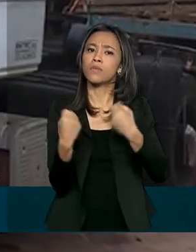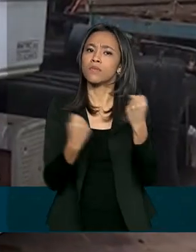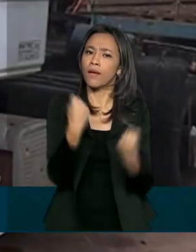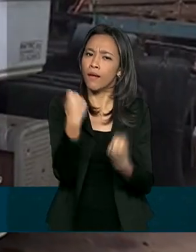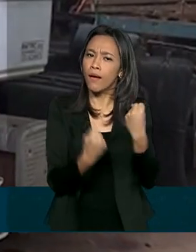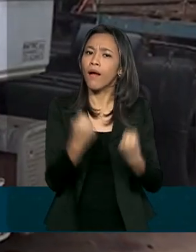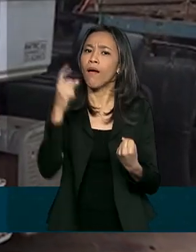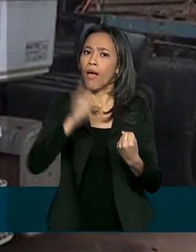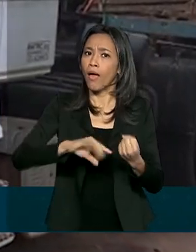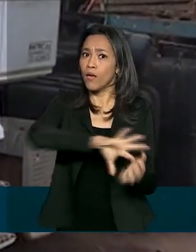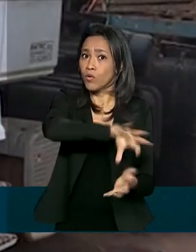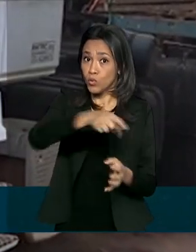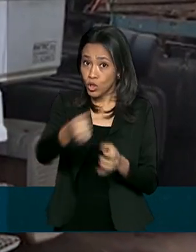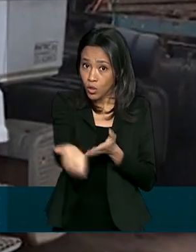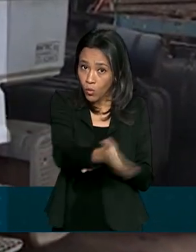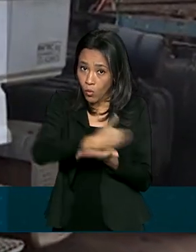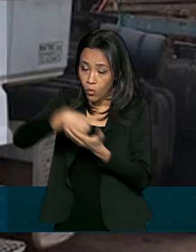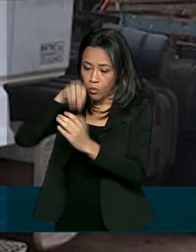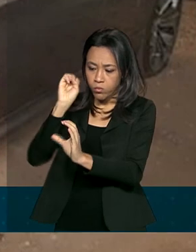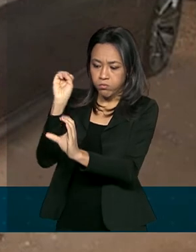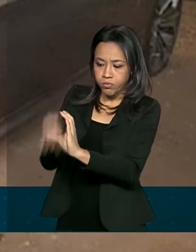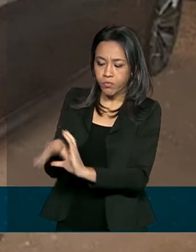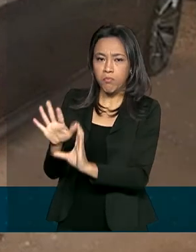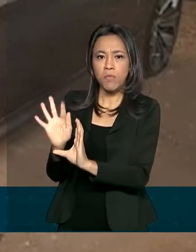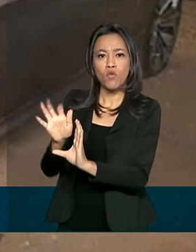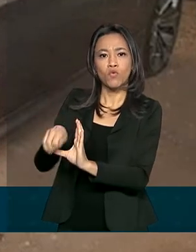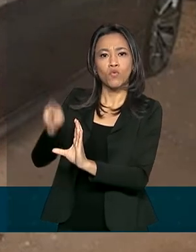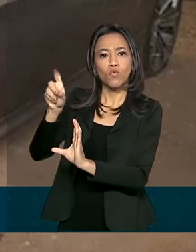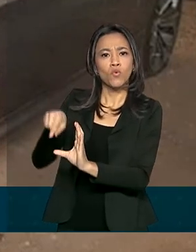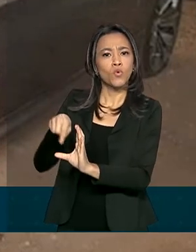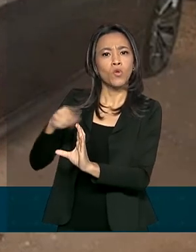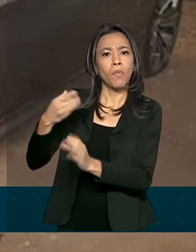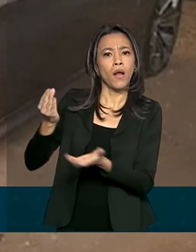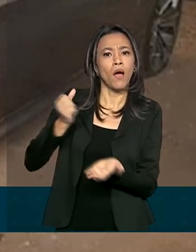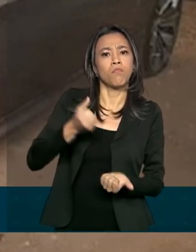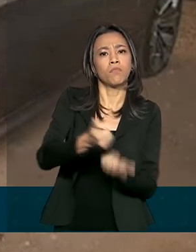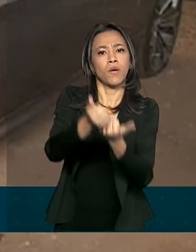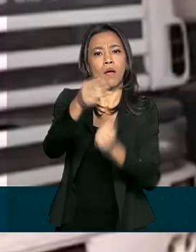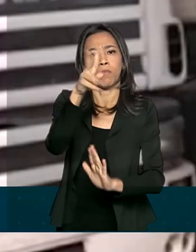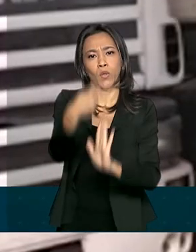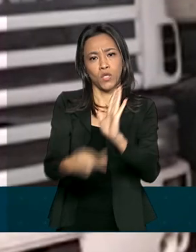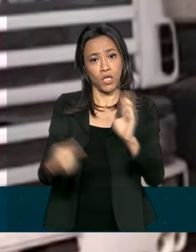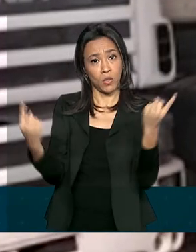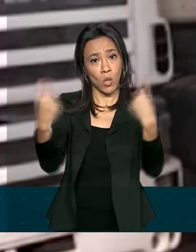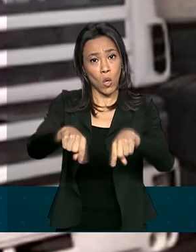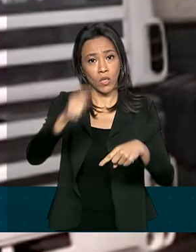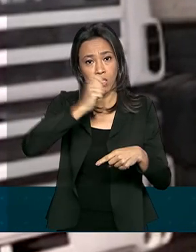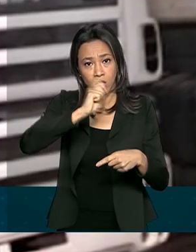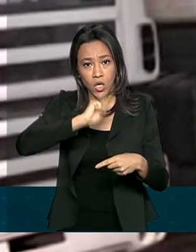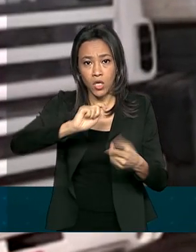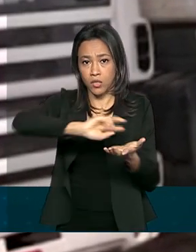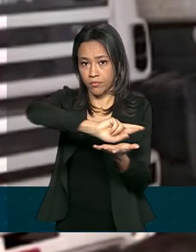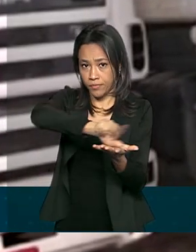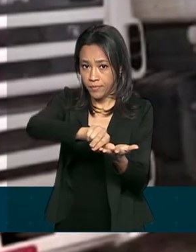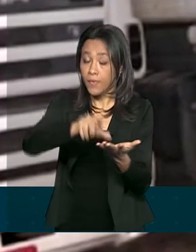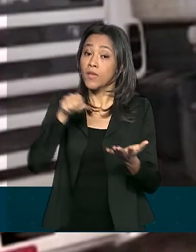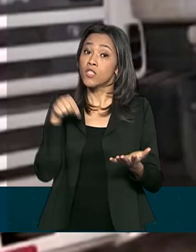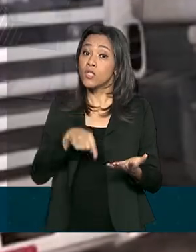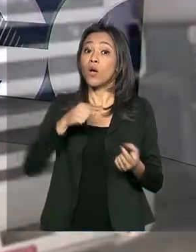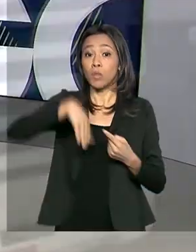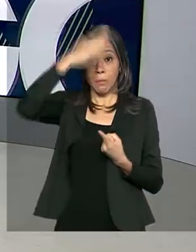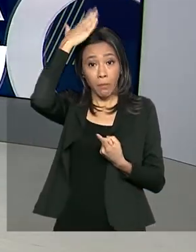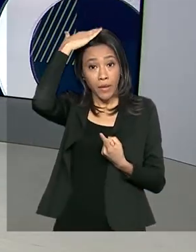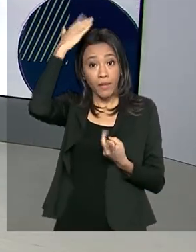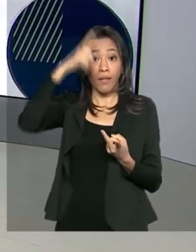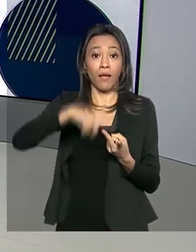Nacional Antidrogas para financiar projetos de prevenção e de combate às drogas. Só os estados de Santa Catarina, Paraná e